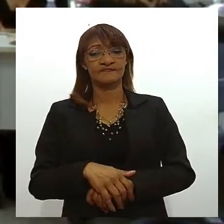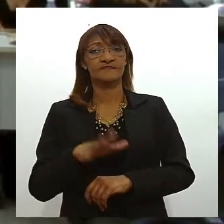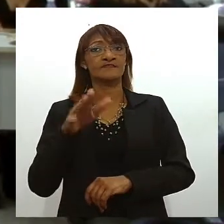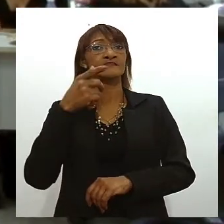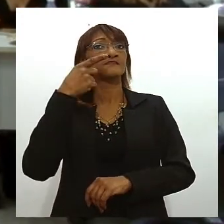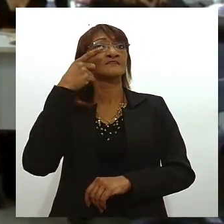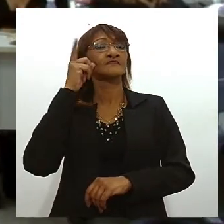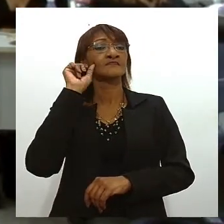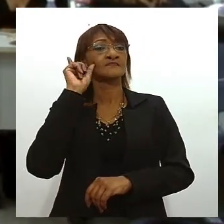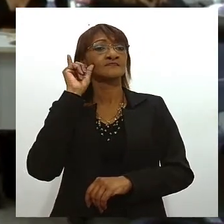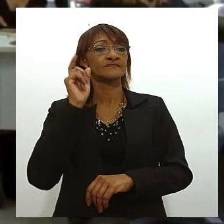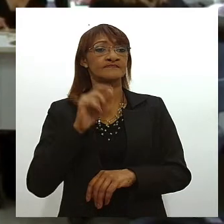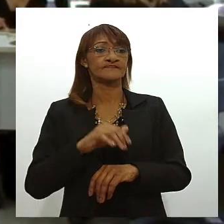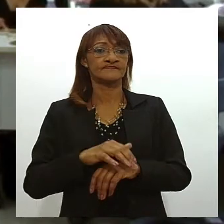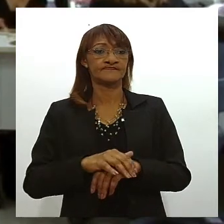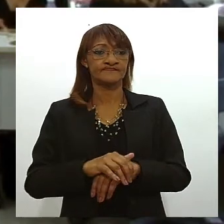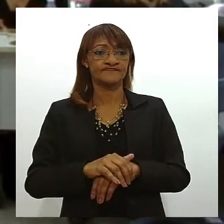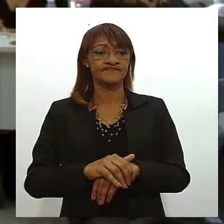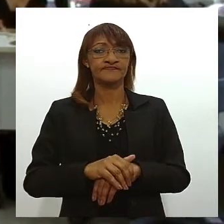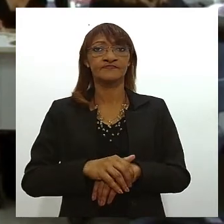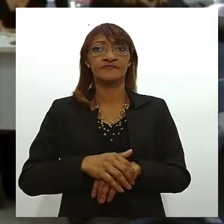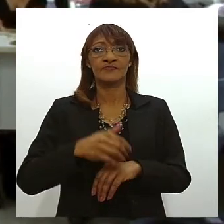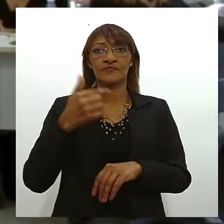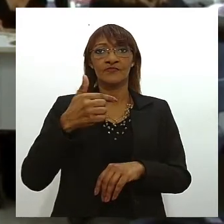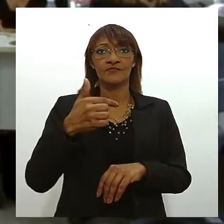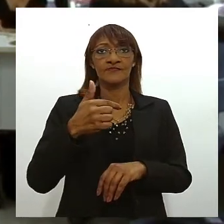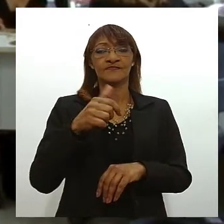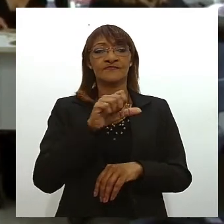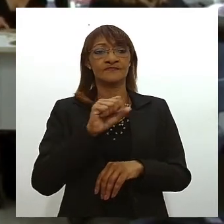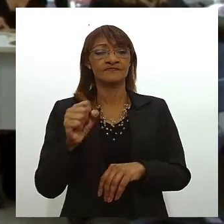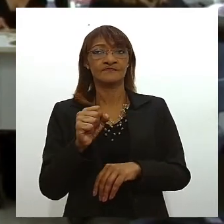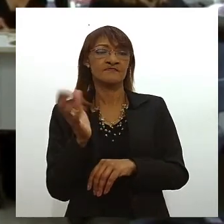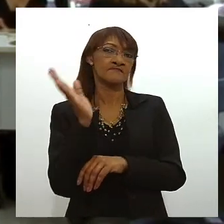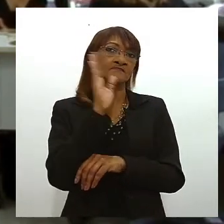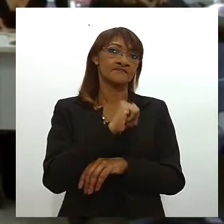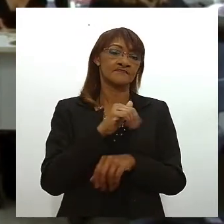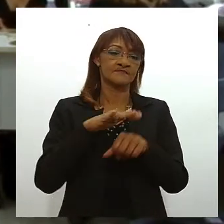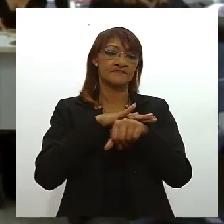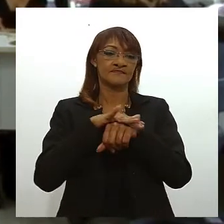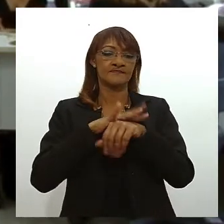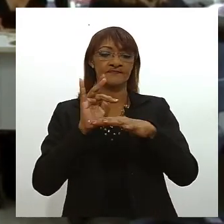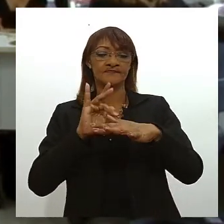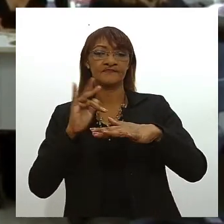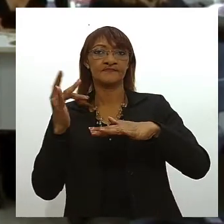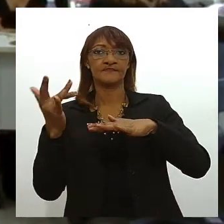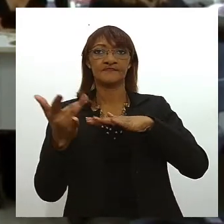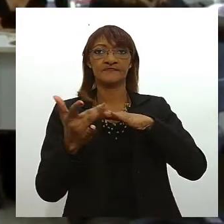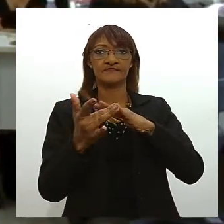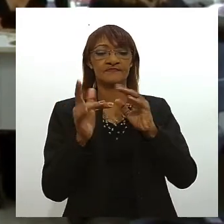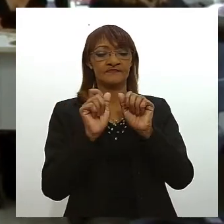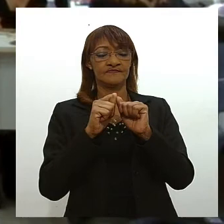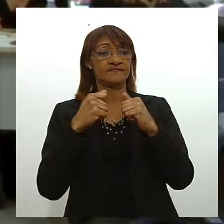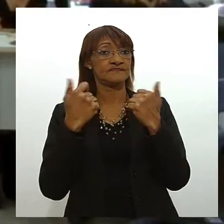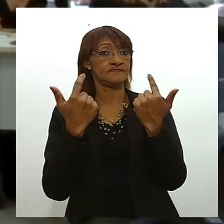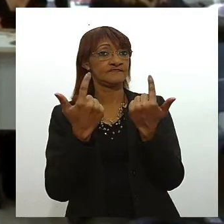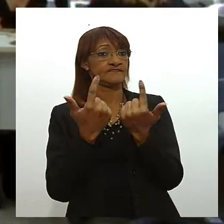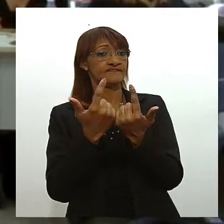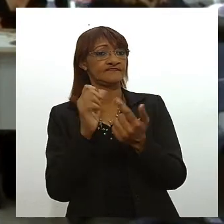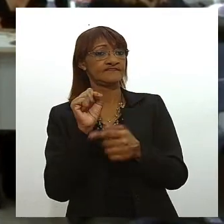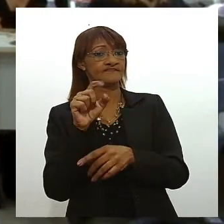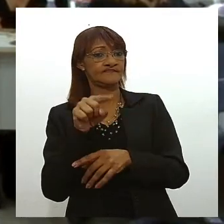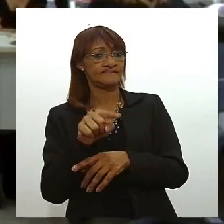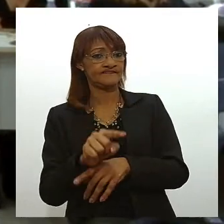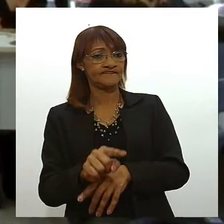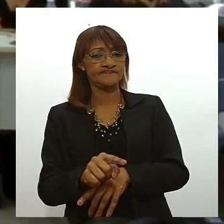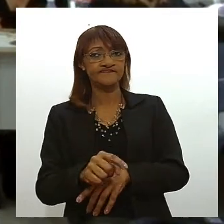foi a estreia da segunda temporada da série Bora Conversar nas redes sociais da Assembleia Legislativa de Sergipe no